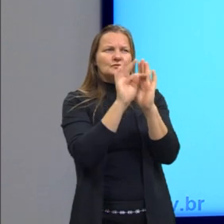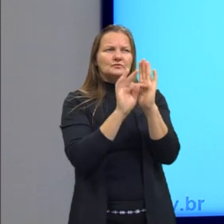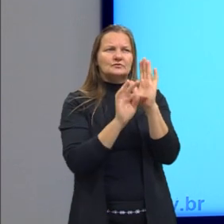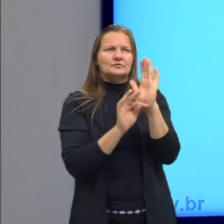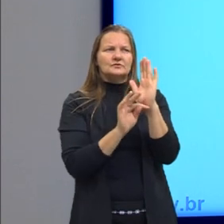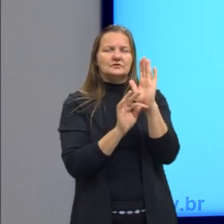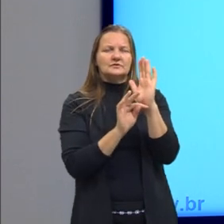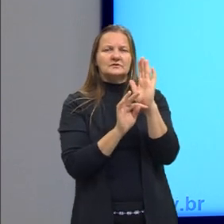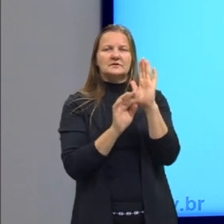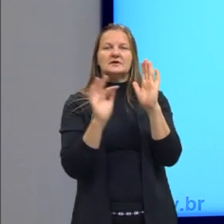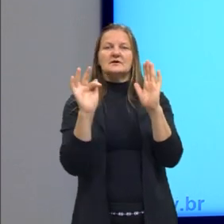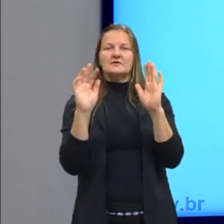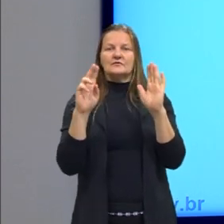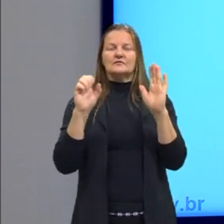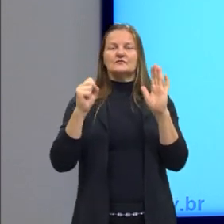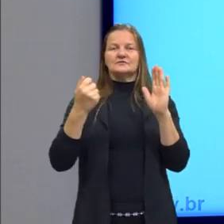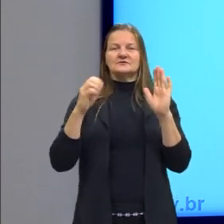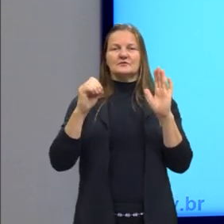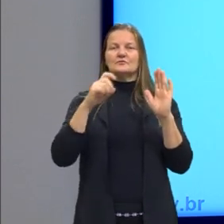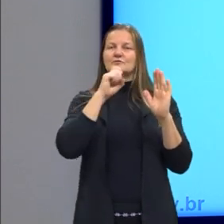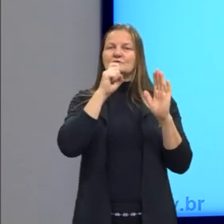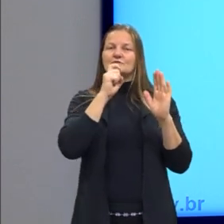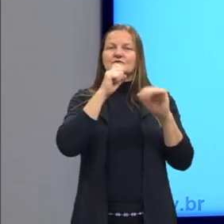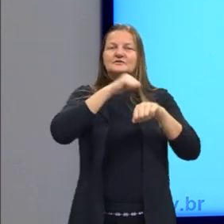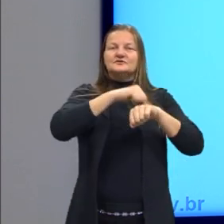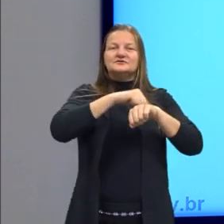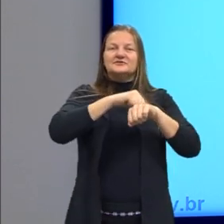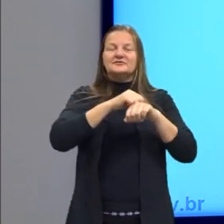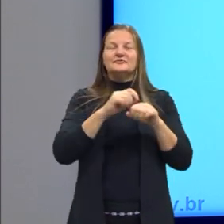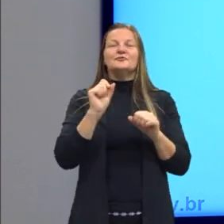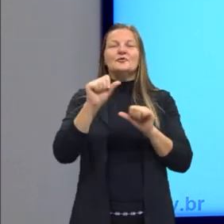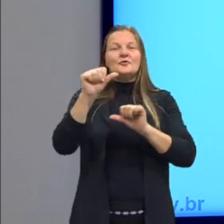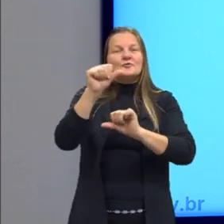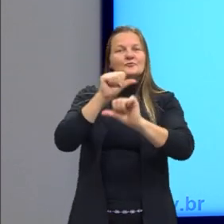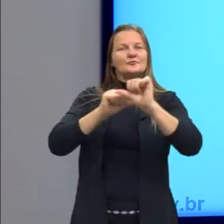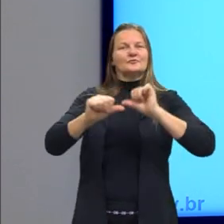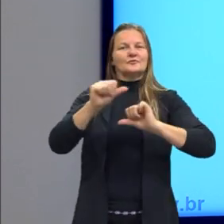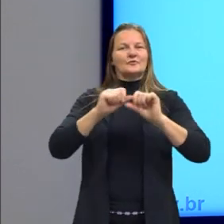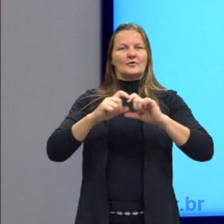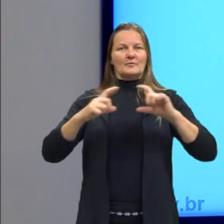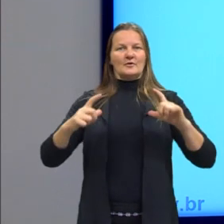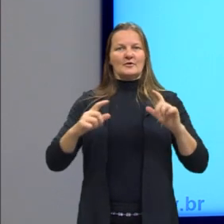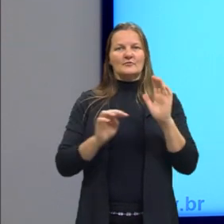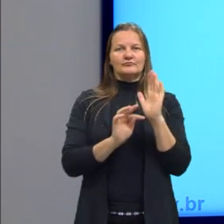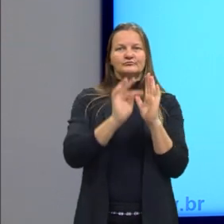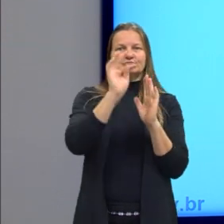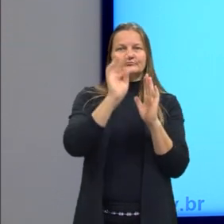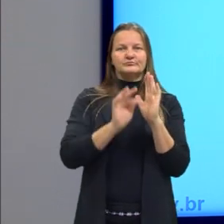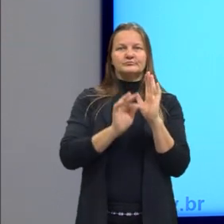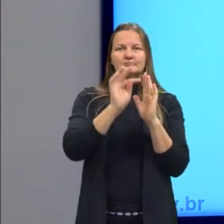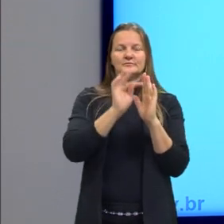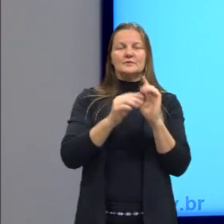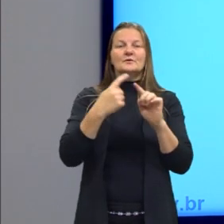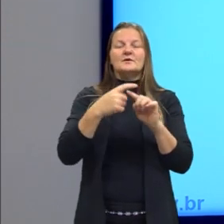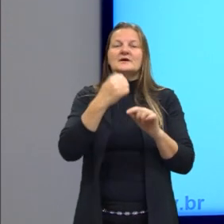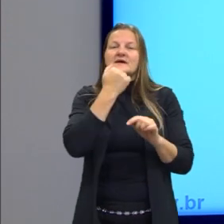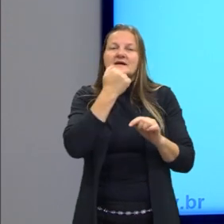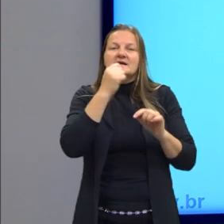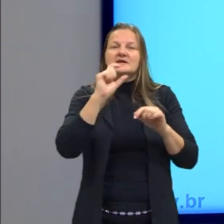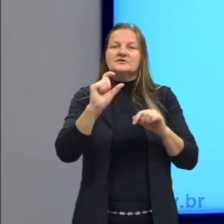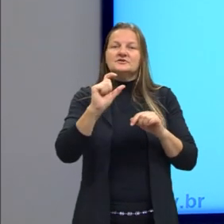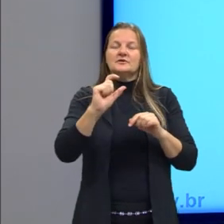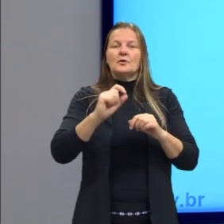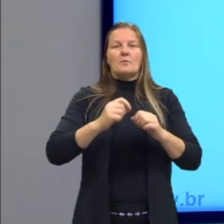fusão do gelo? Eu vou ter uma troca maior de temperatura, porque o gelo vai precisar de